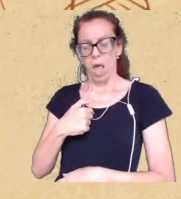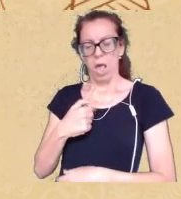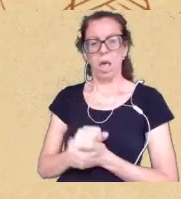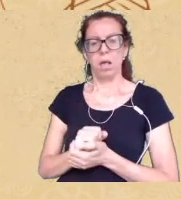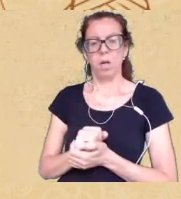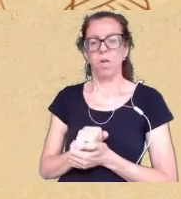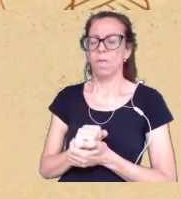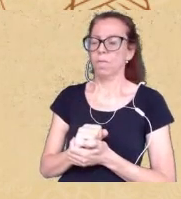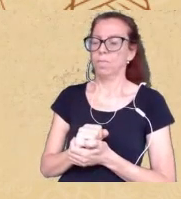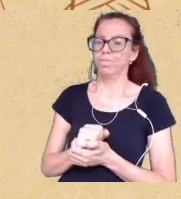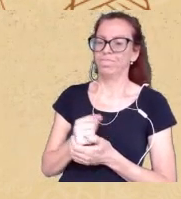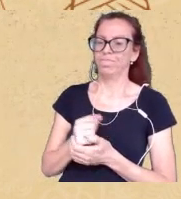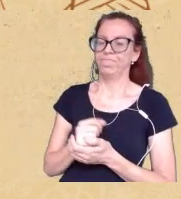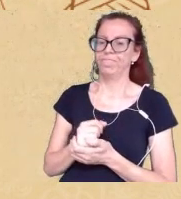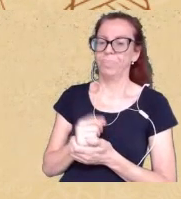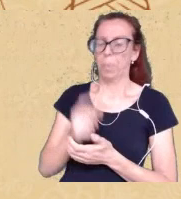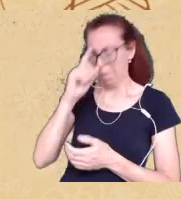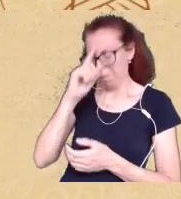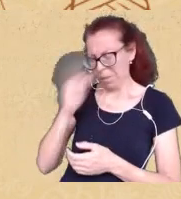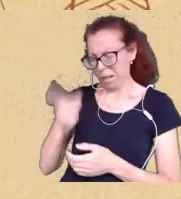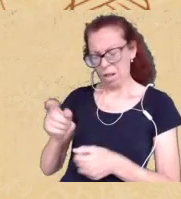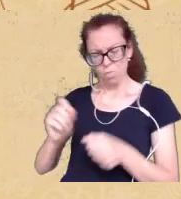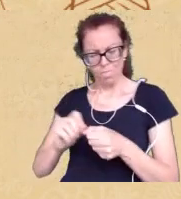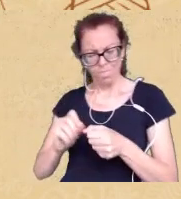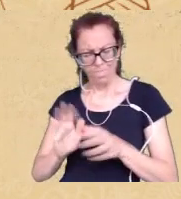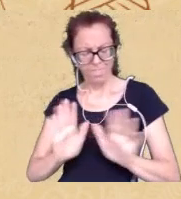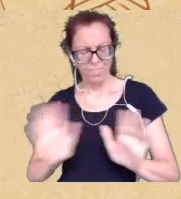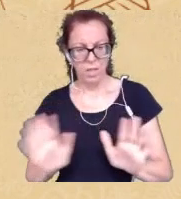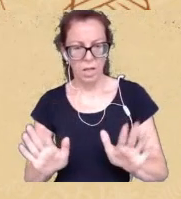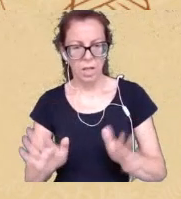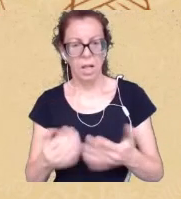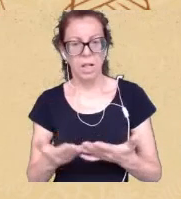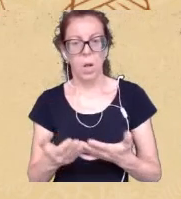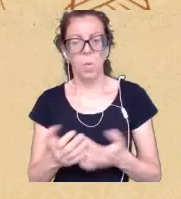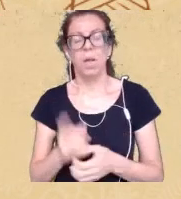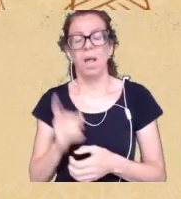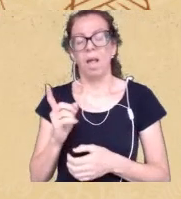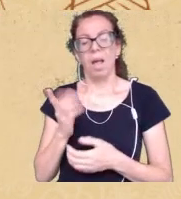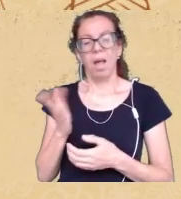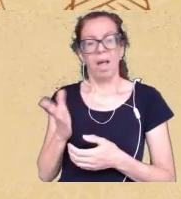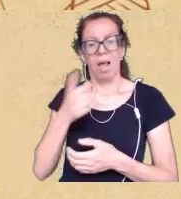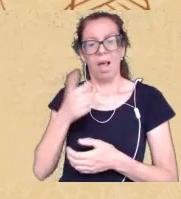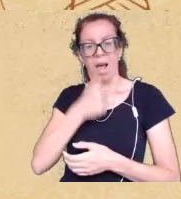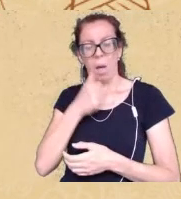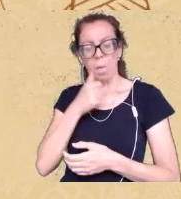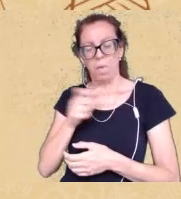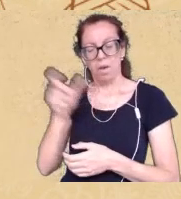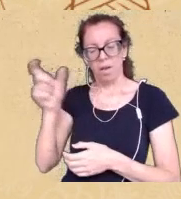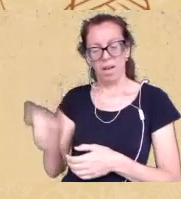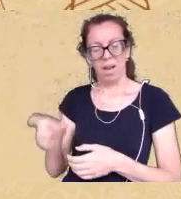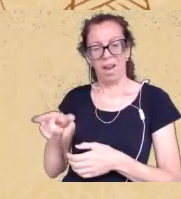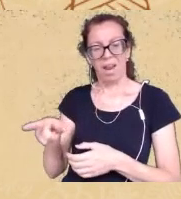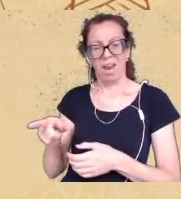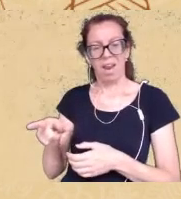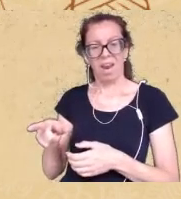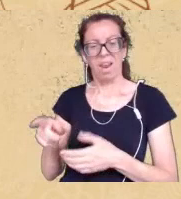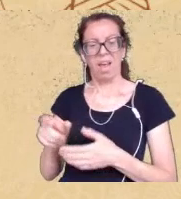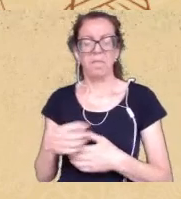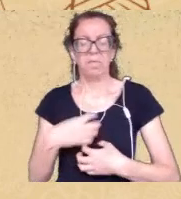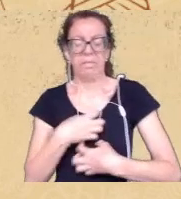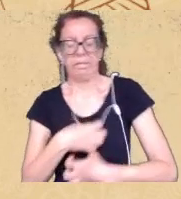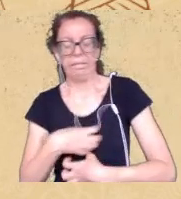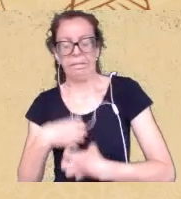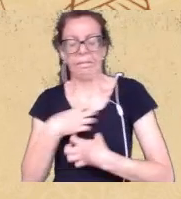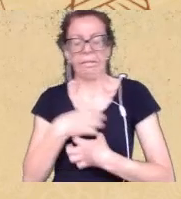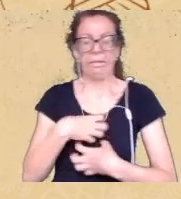e deixar que ela fique lá vivendo com as angústias dela que ela não sabe trabalhar então eu só tenho o direito de falar